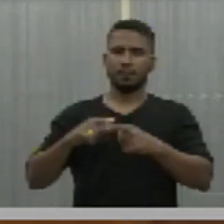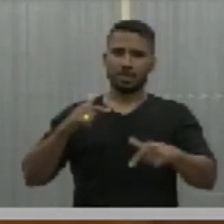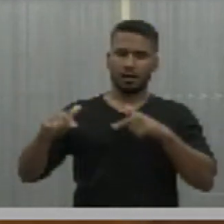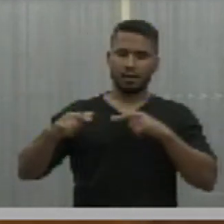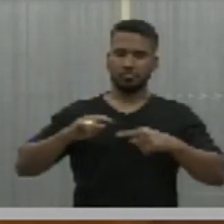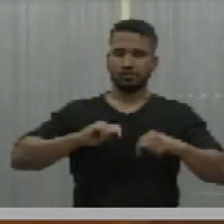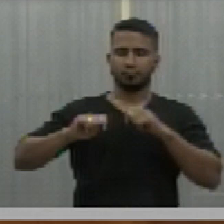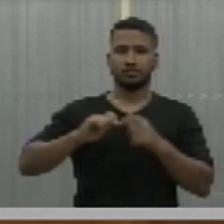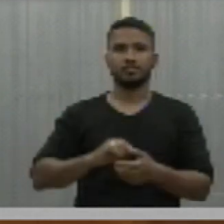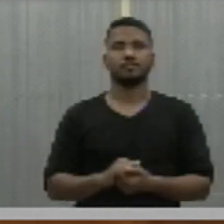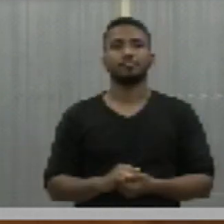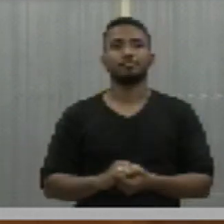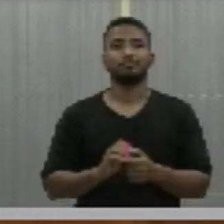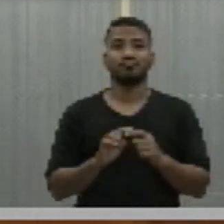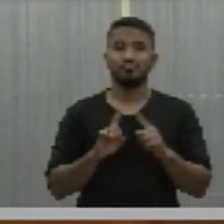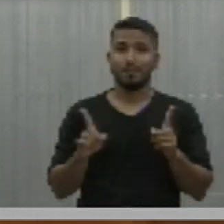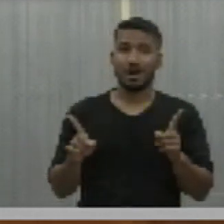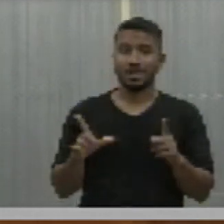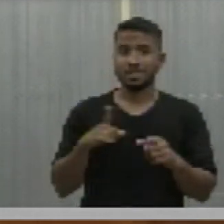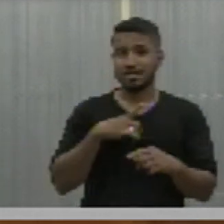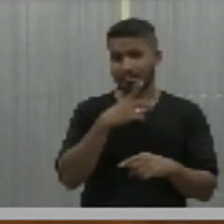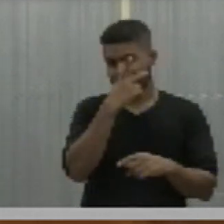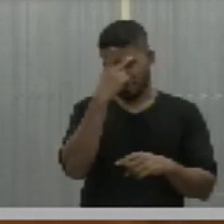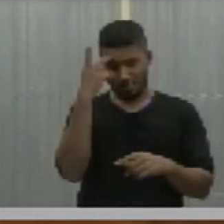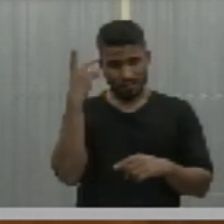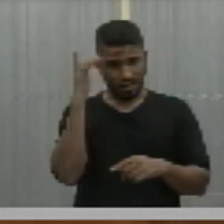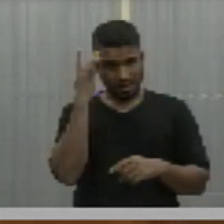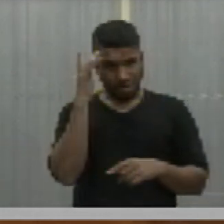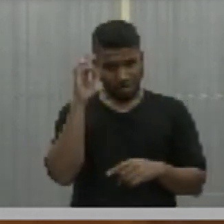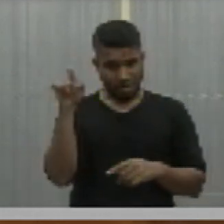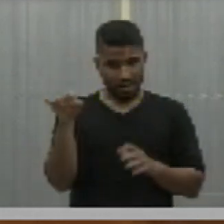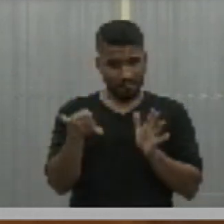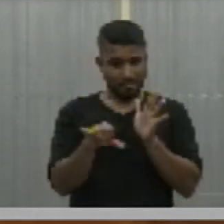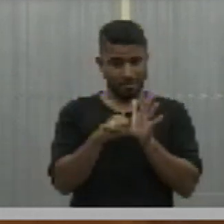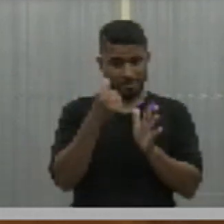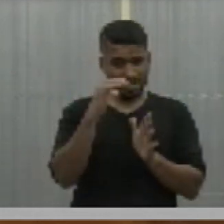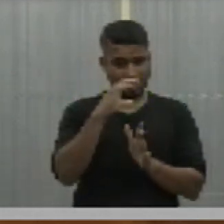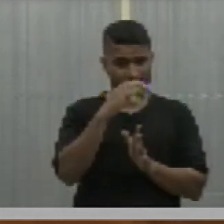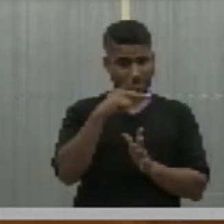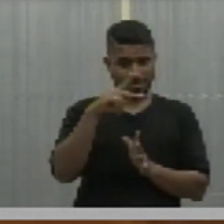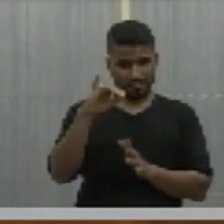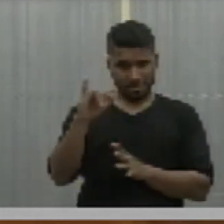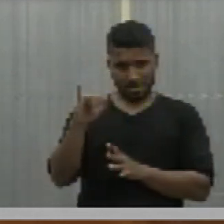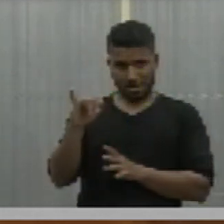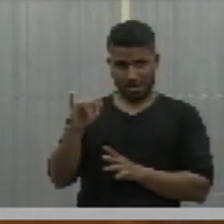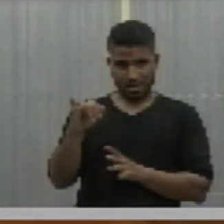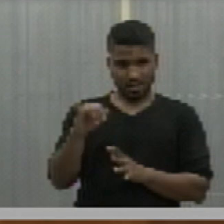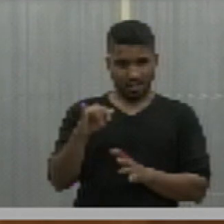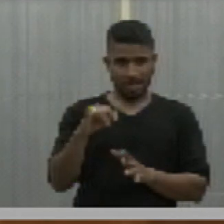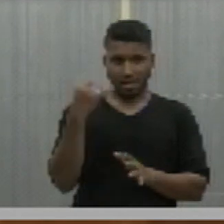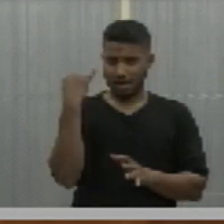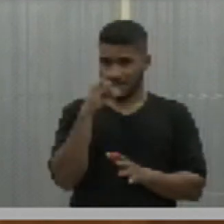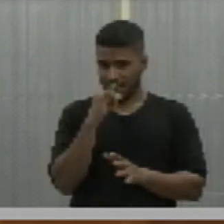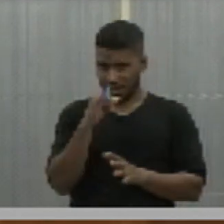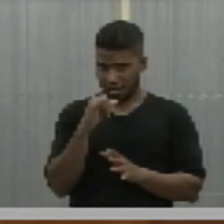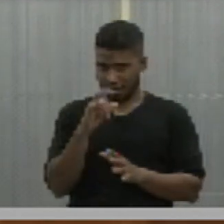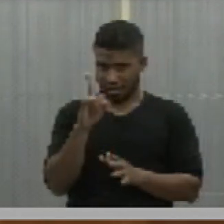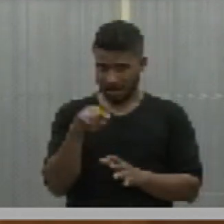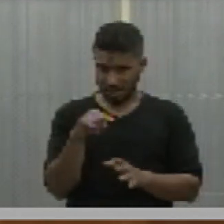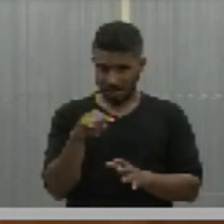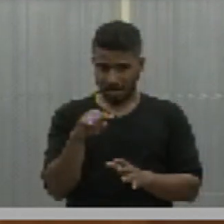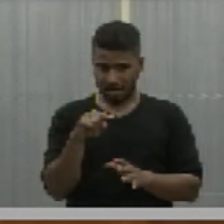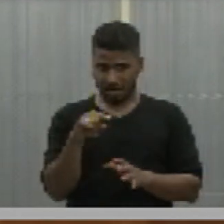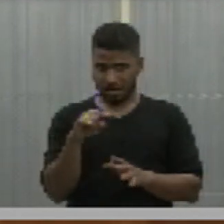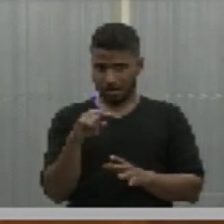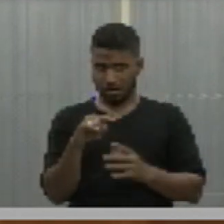mas tem muita gente que acha que essa é a primeira CPI de um sistema elétrico do